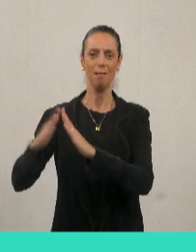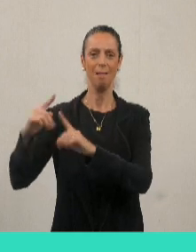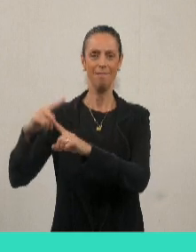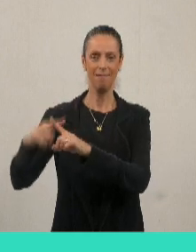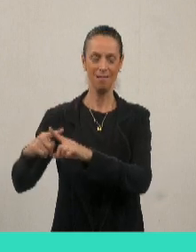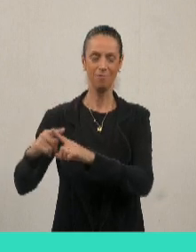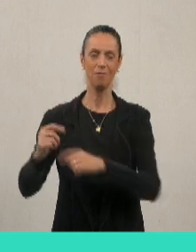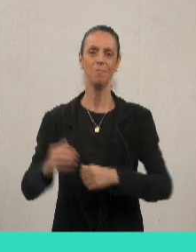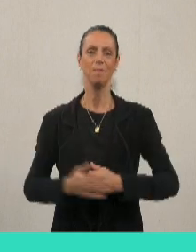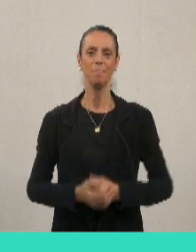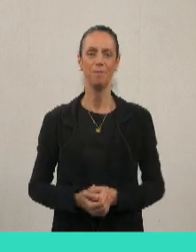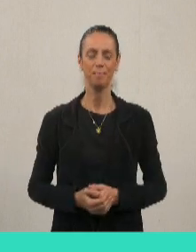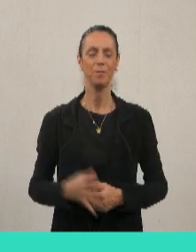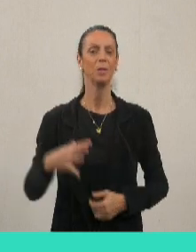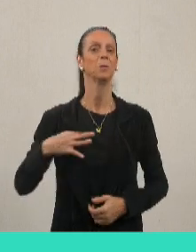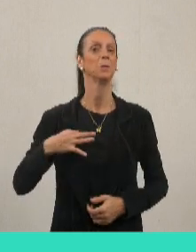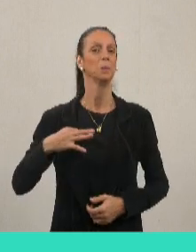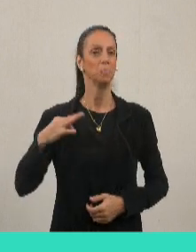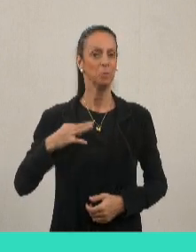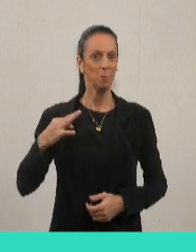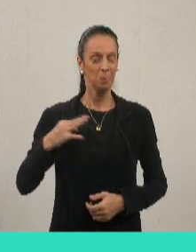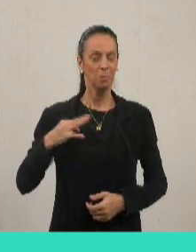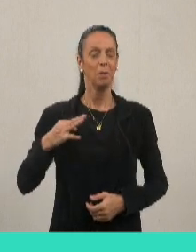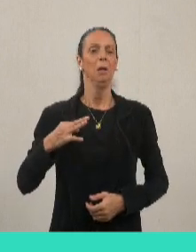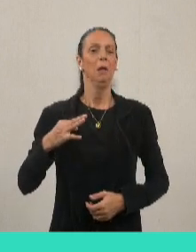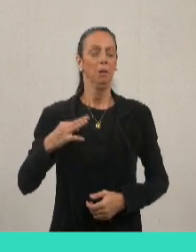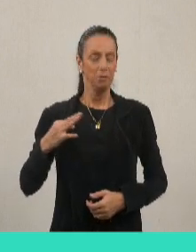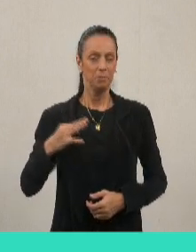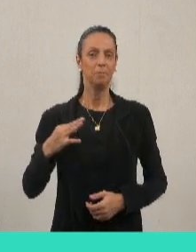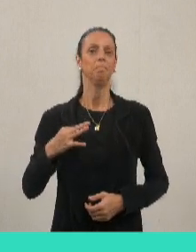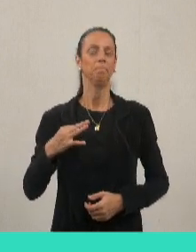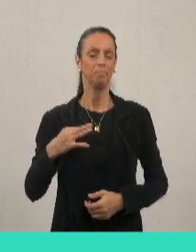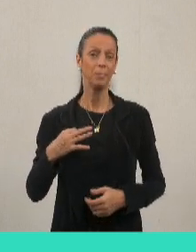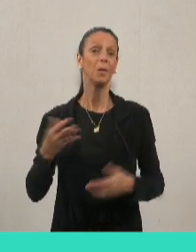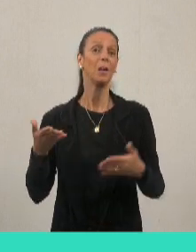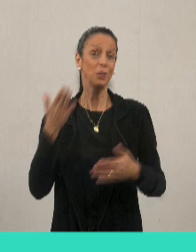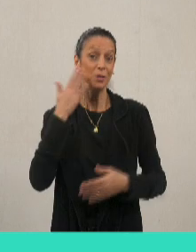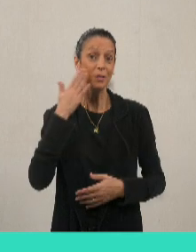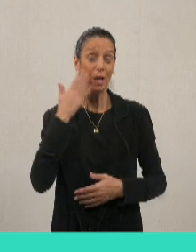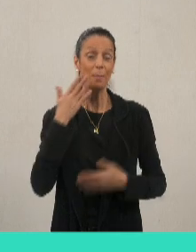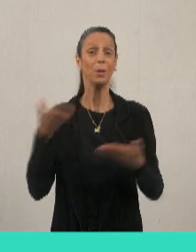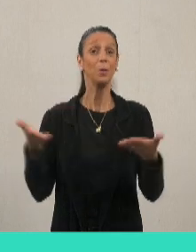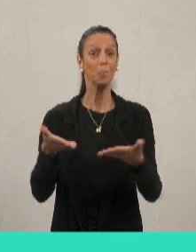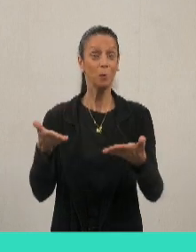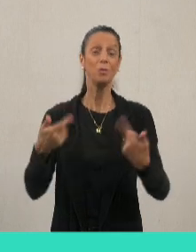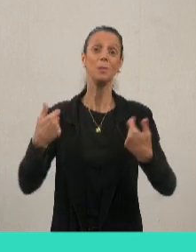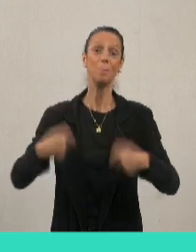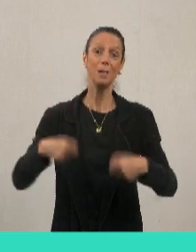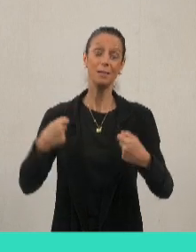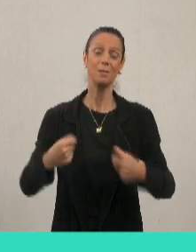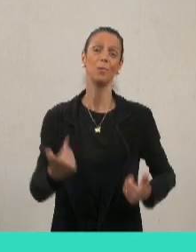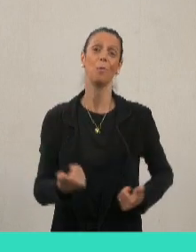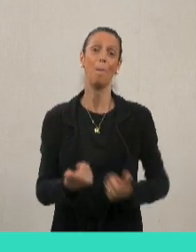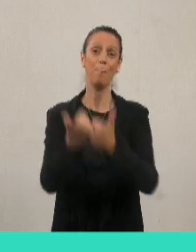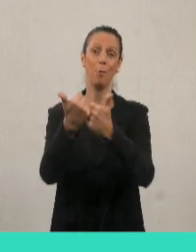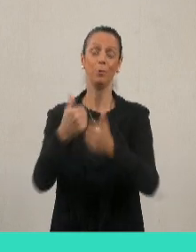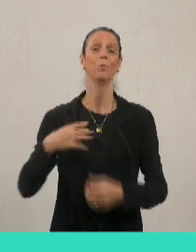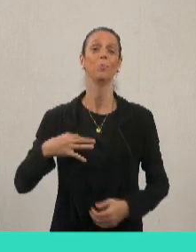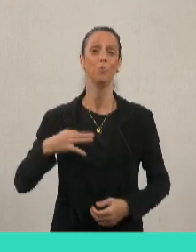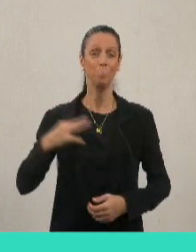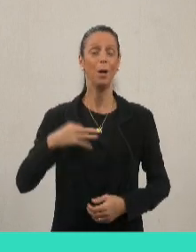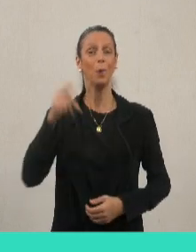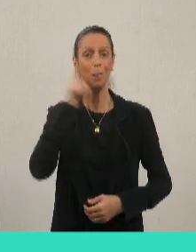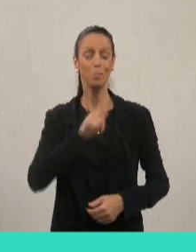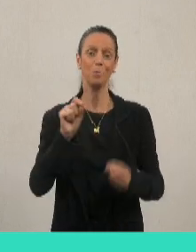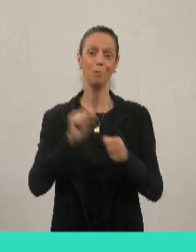Mas também, os voluntários ali, sem o voluntariado, hoje, ninguém faz nada. Então, meu... Parabéns a